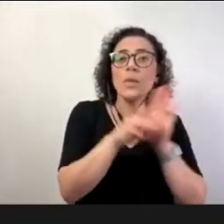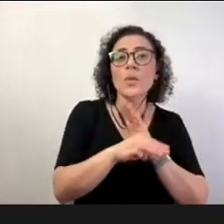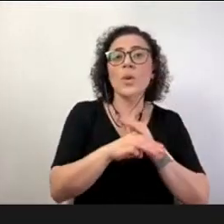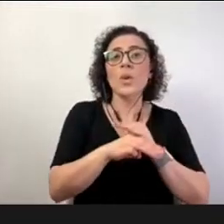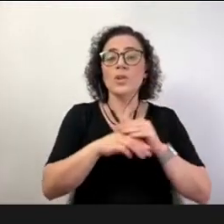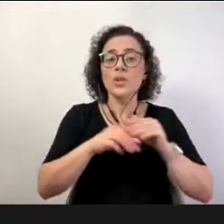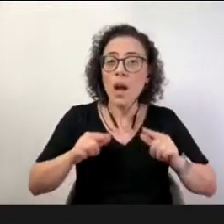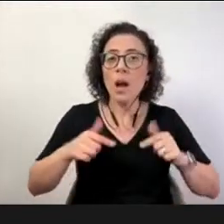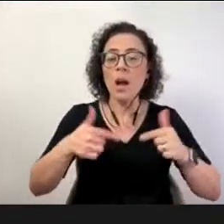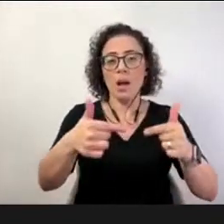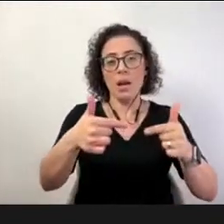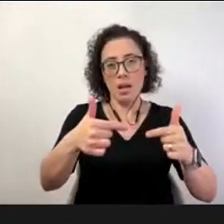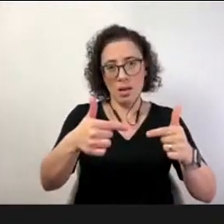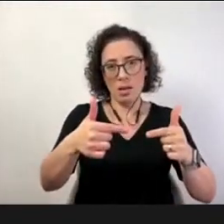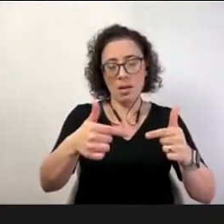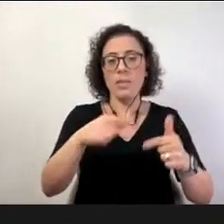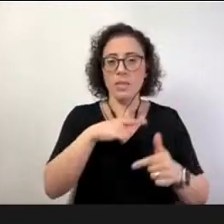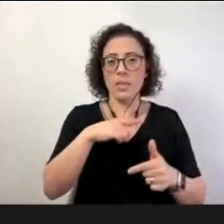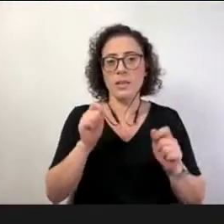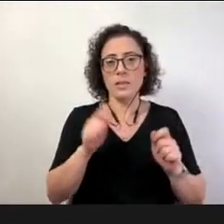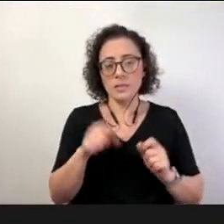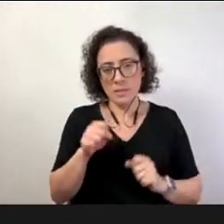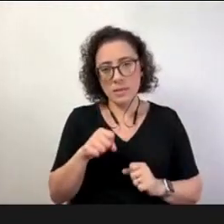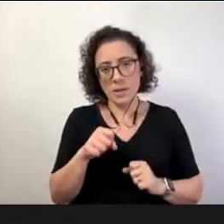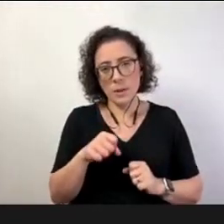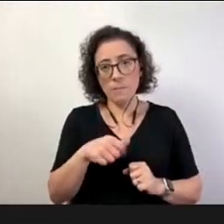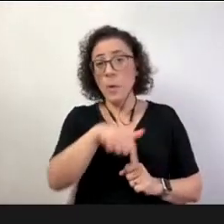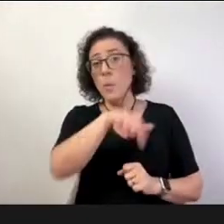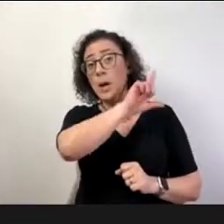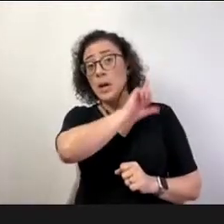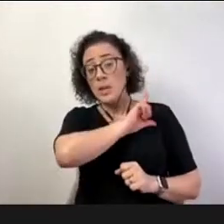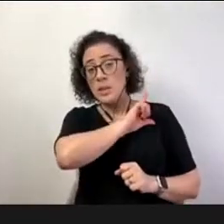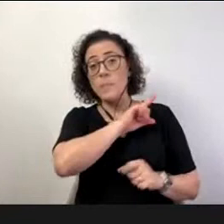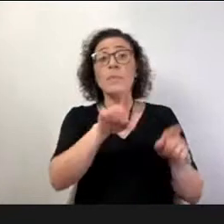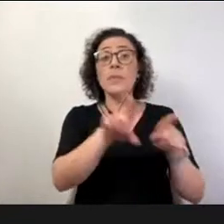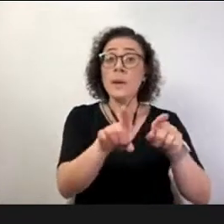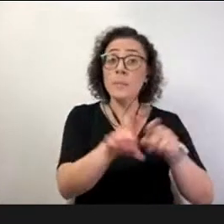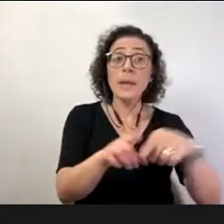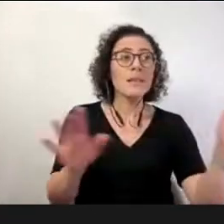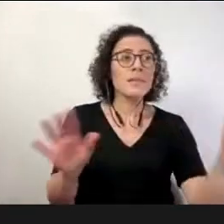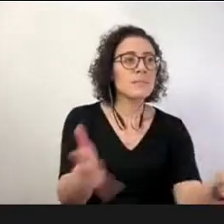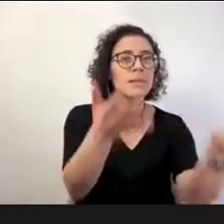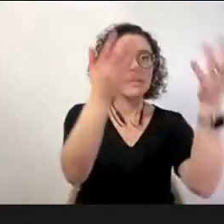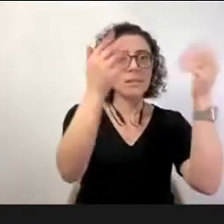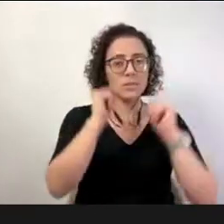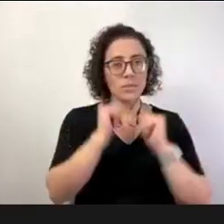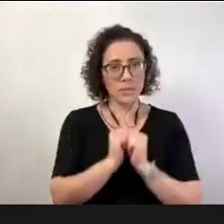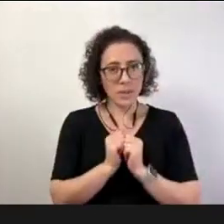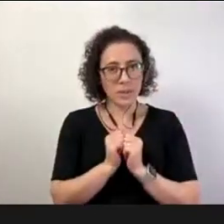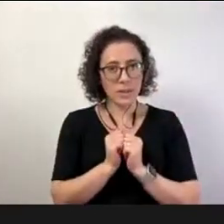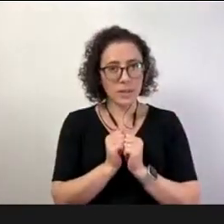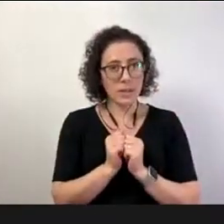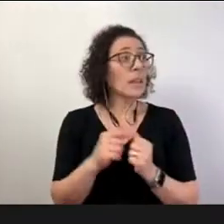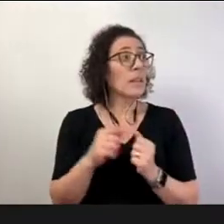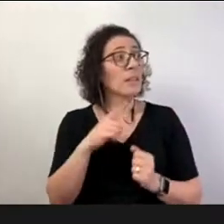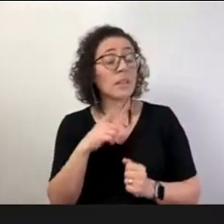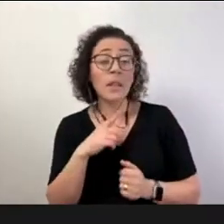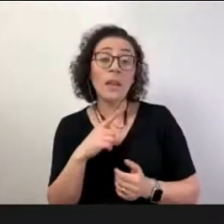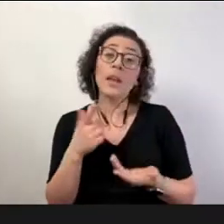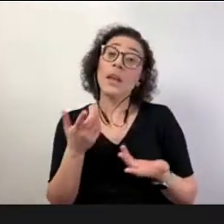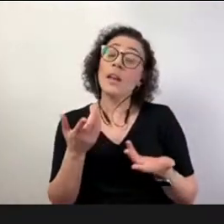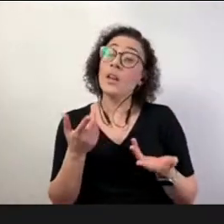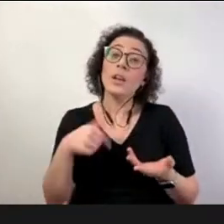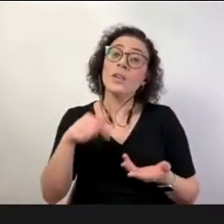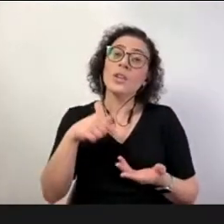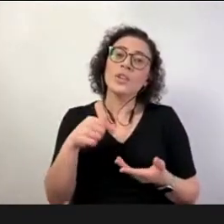privilegiando incentivando enquanto métrica qualitativa o aluno como propositor de projetos reais orientados